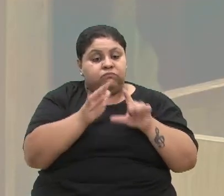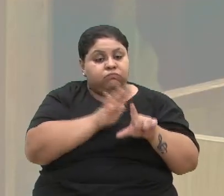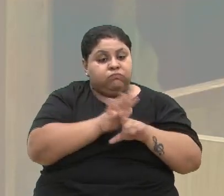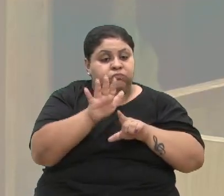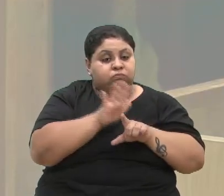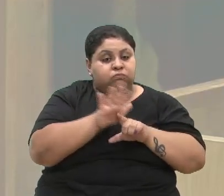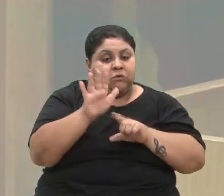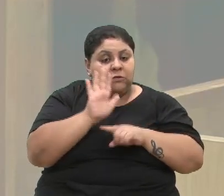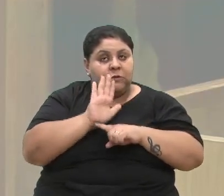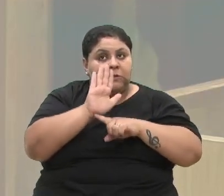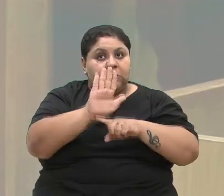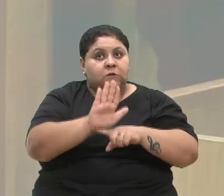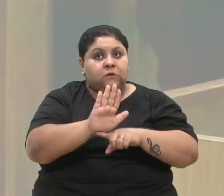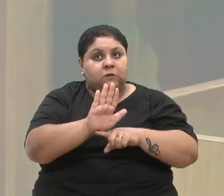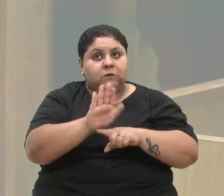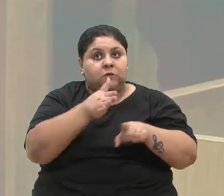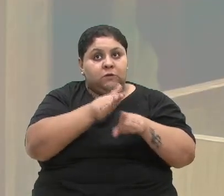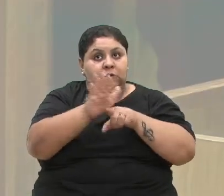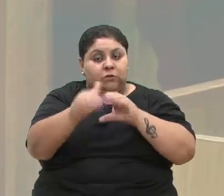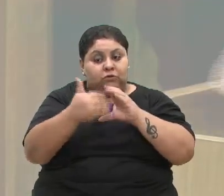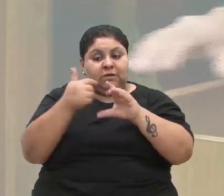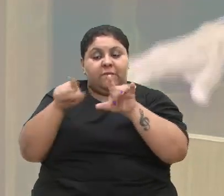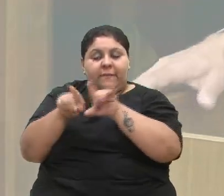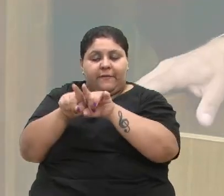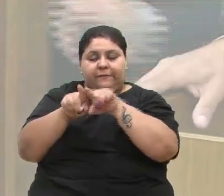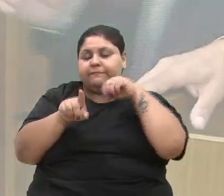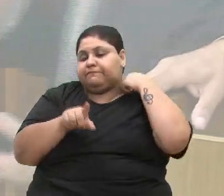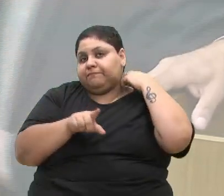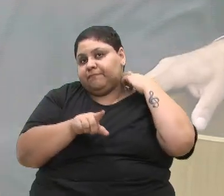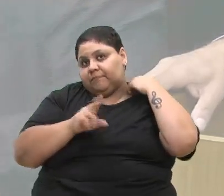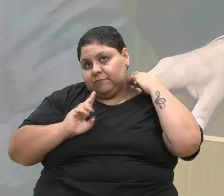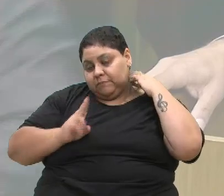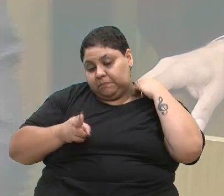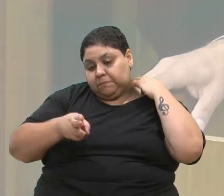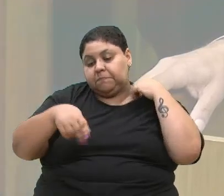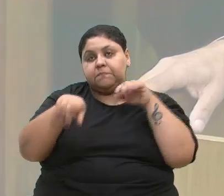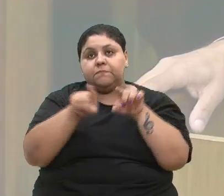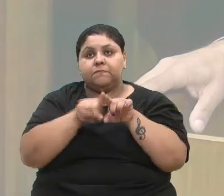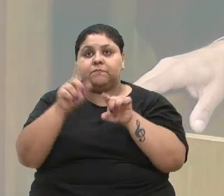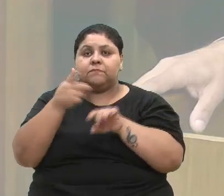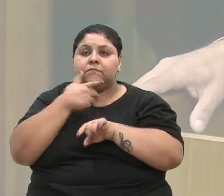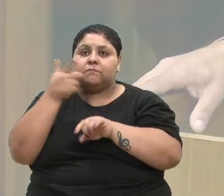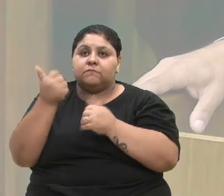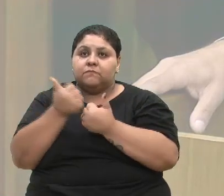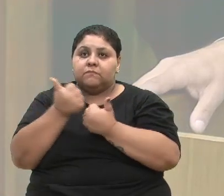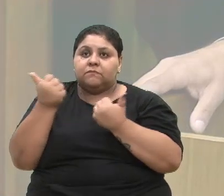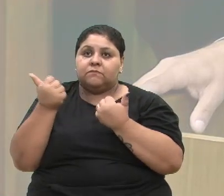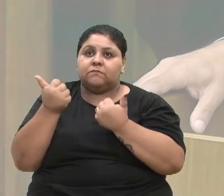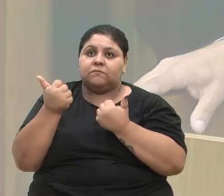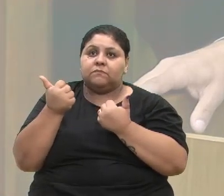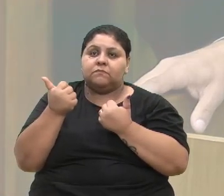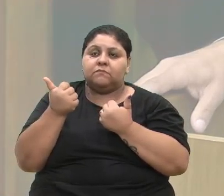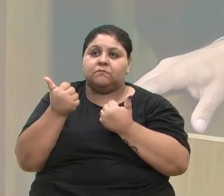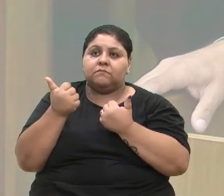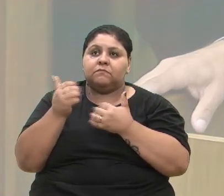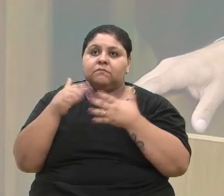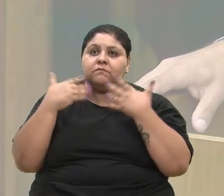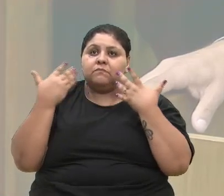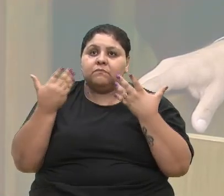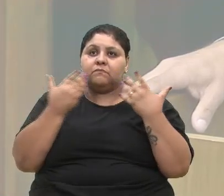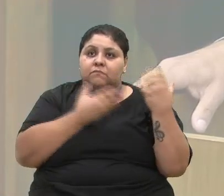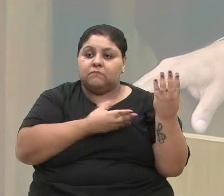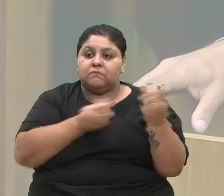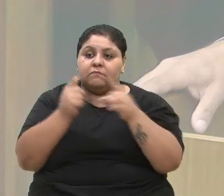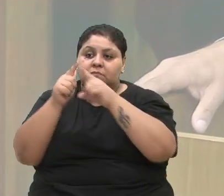nos auxilia na busca das demandas e os encaminhamentos. Seguindo nessa linha, então, falando dos assessores, são eles, então, que muitas